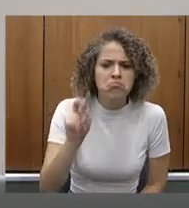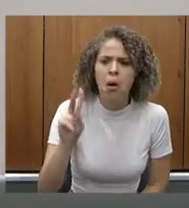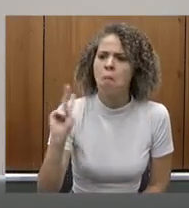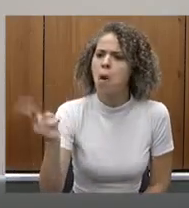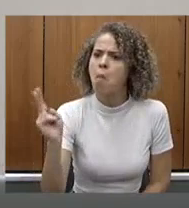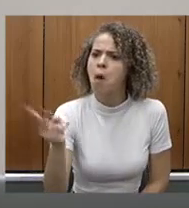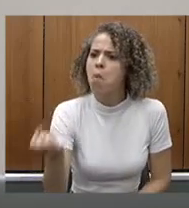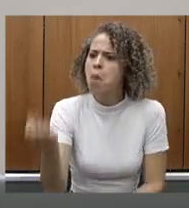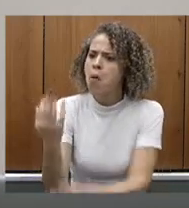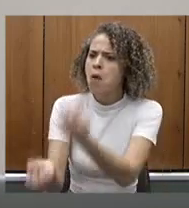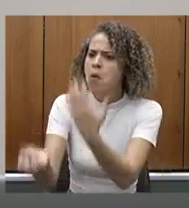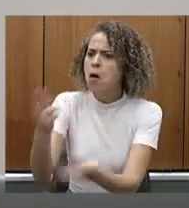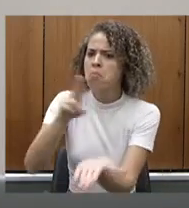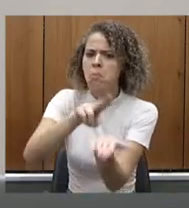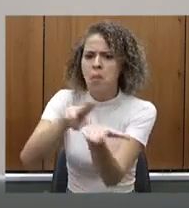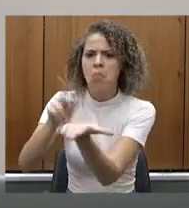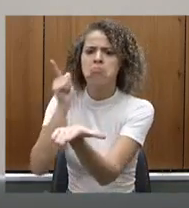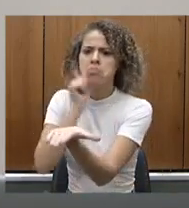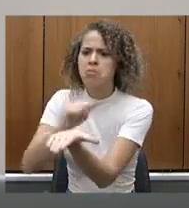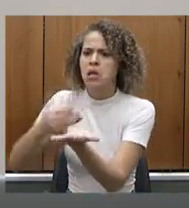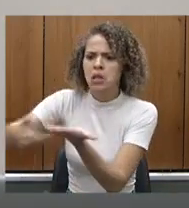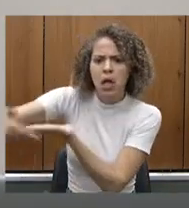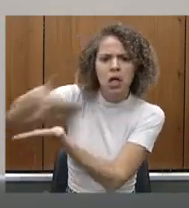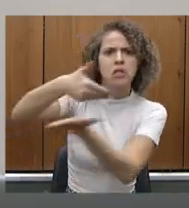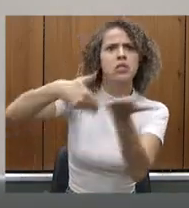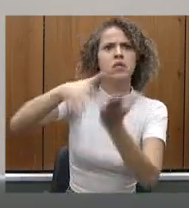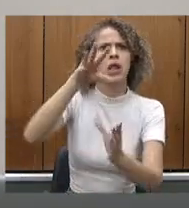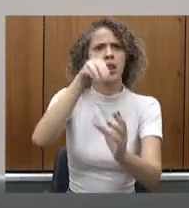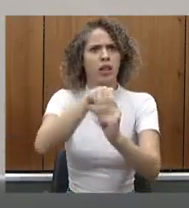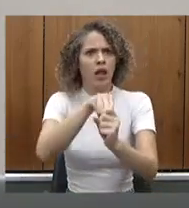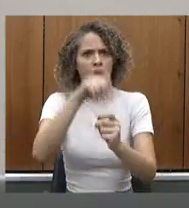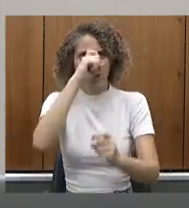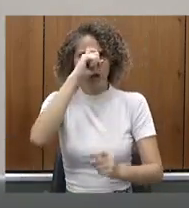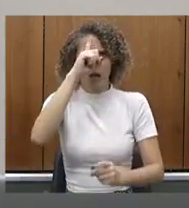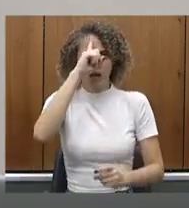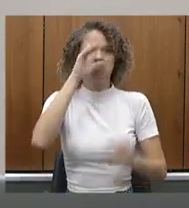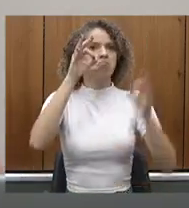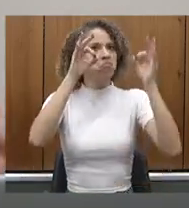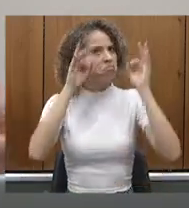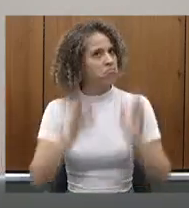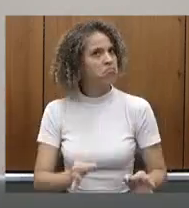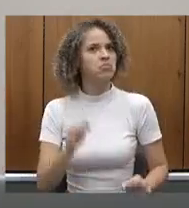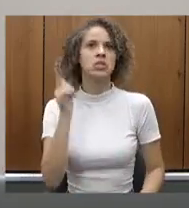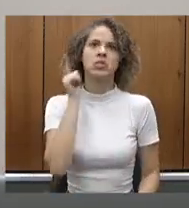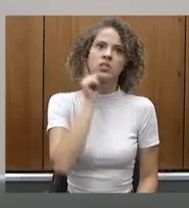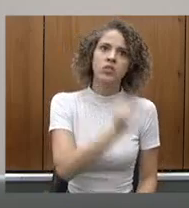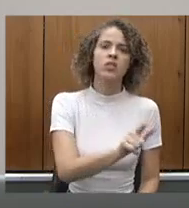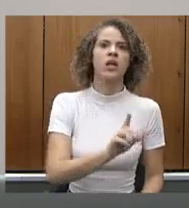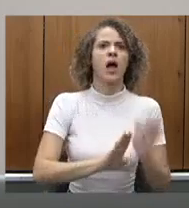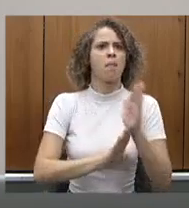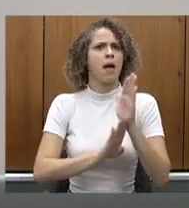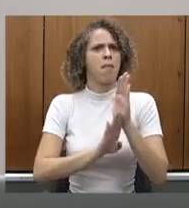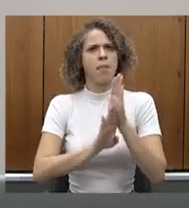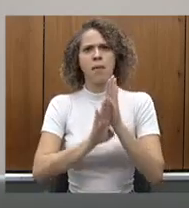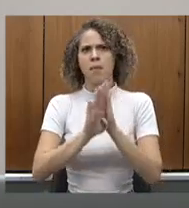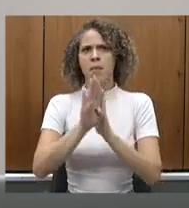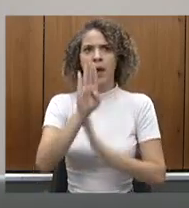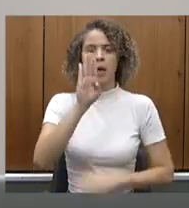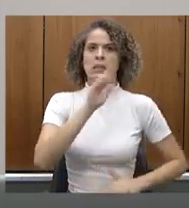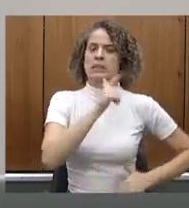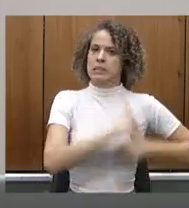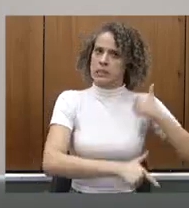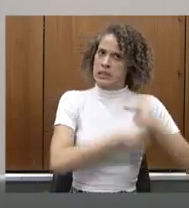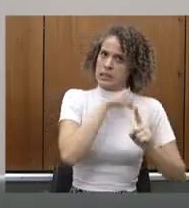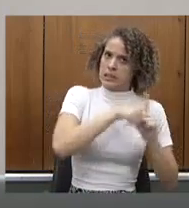Temos leitos de UTI no município de Resplendor que conseguiram avançar depois de muita luta,